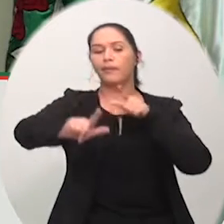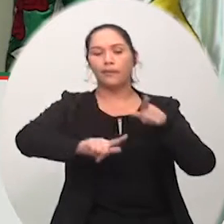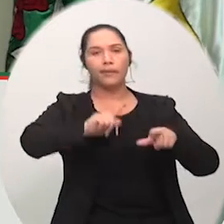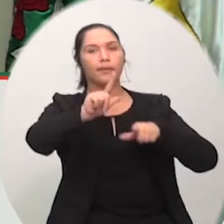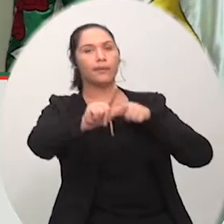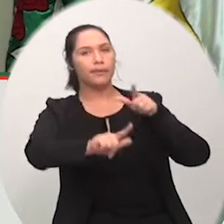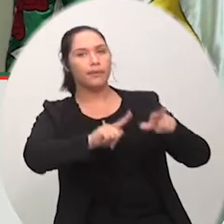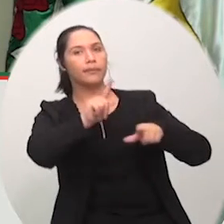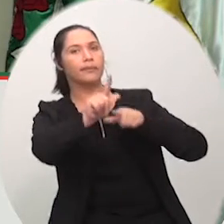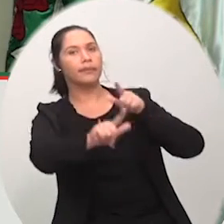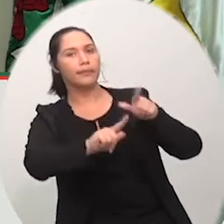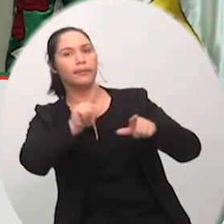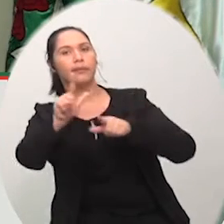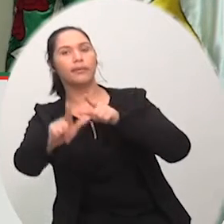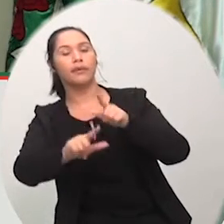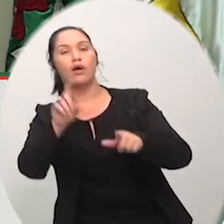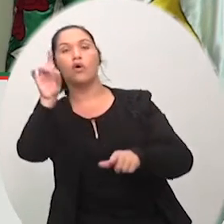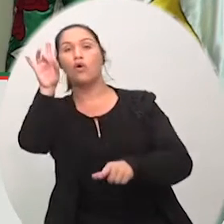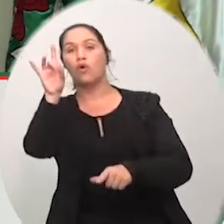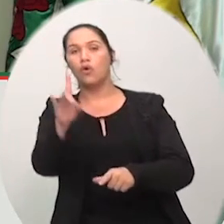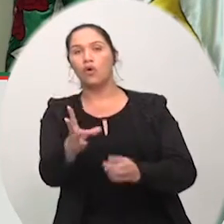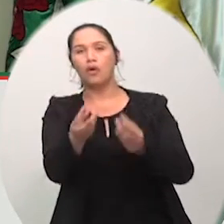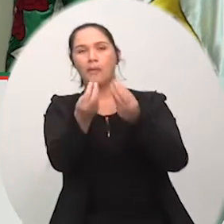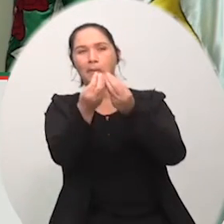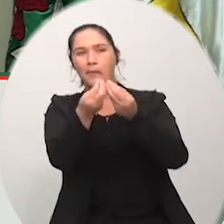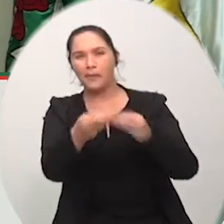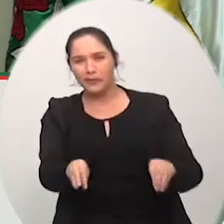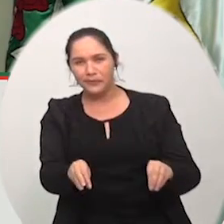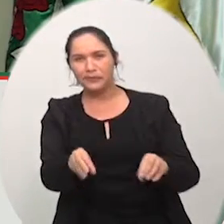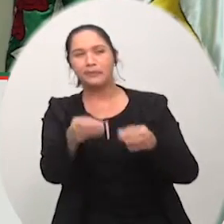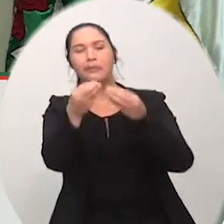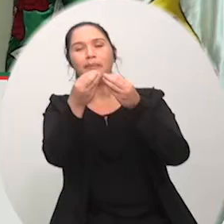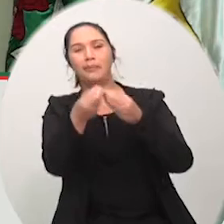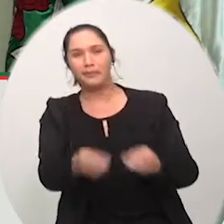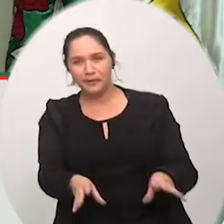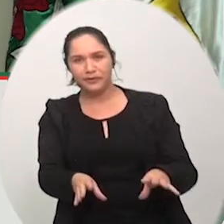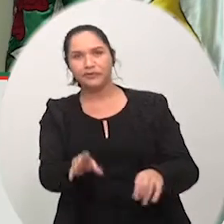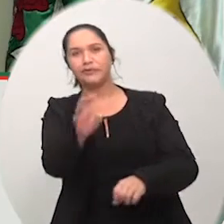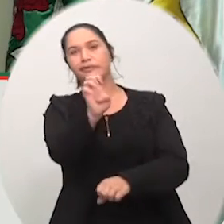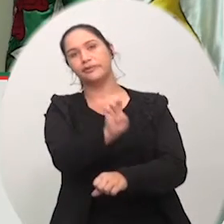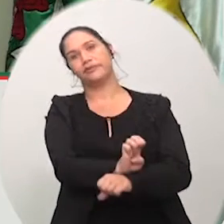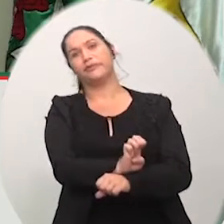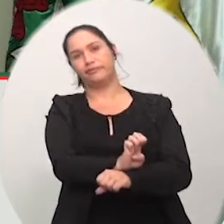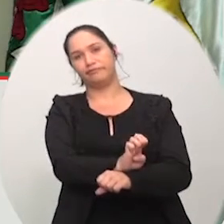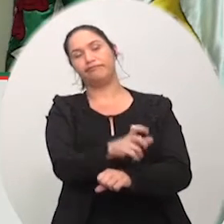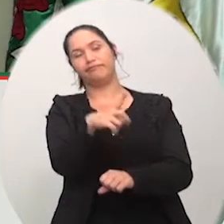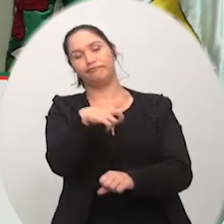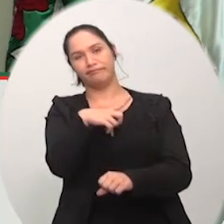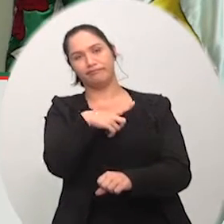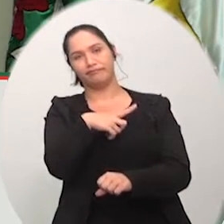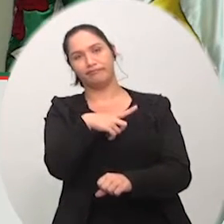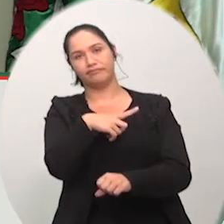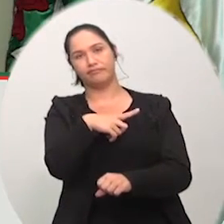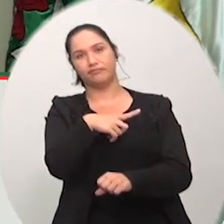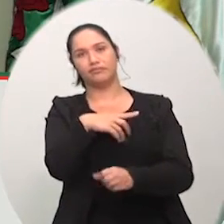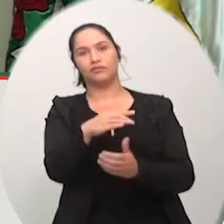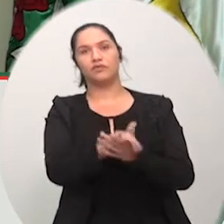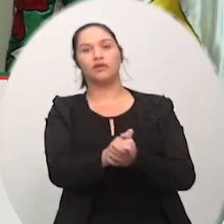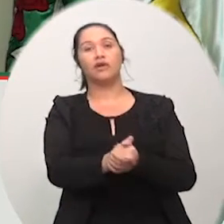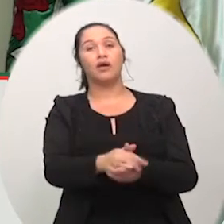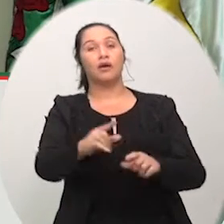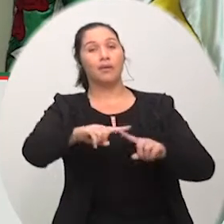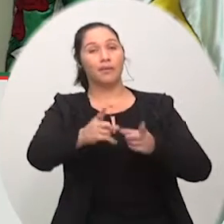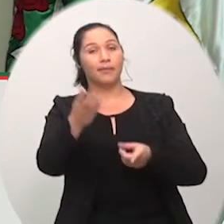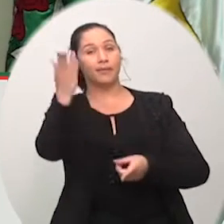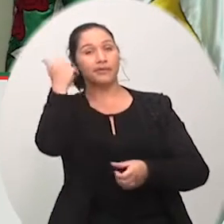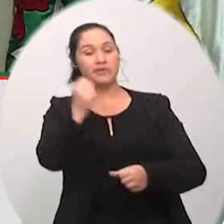prejuízo para o Estado. E eu não tenho dúvida da incompetência que o Poder Executivo tem em